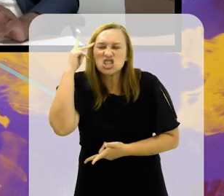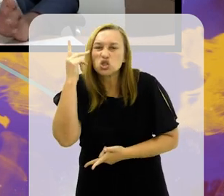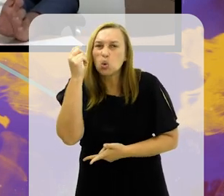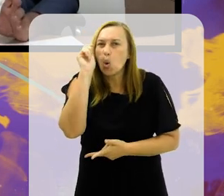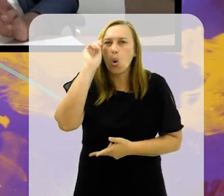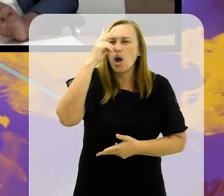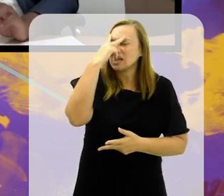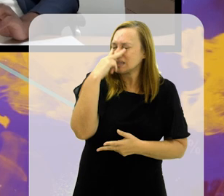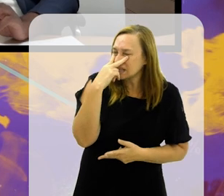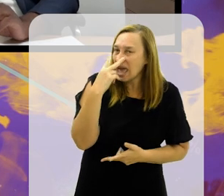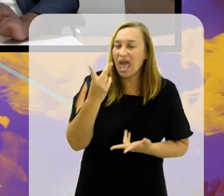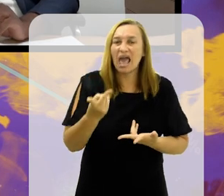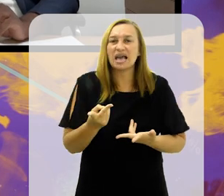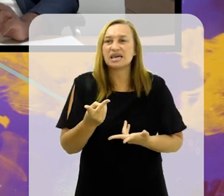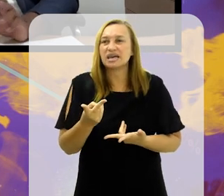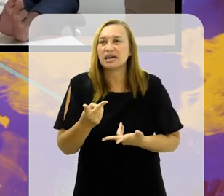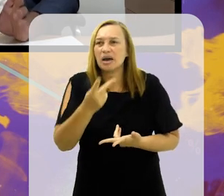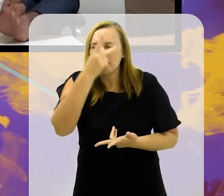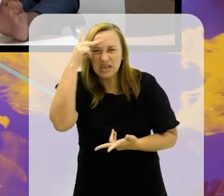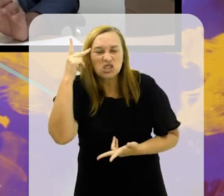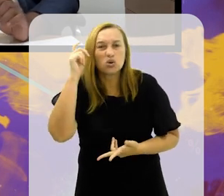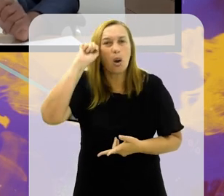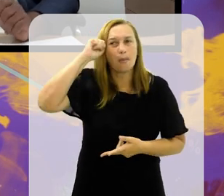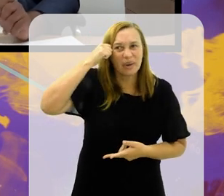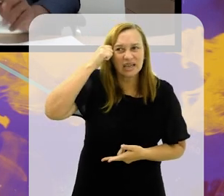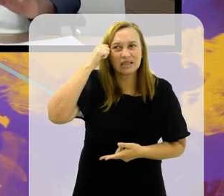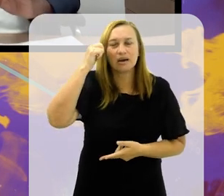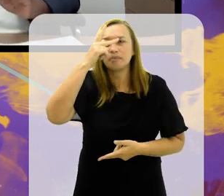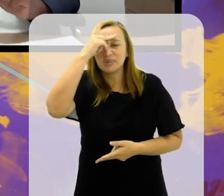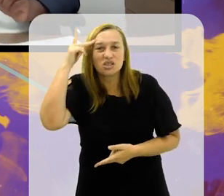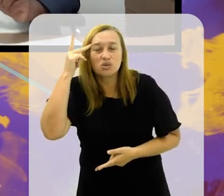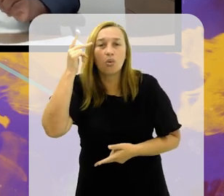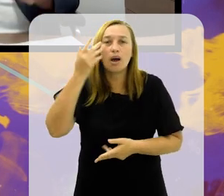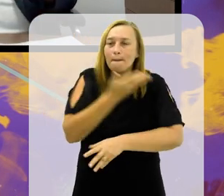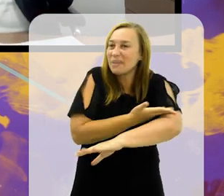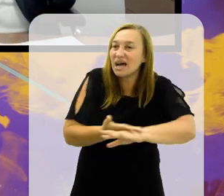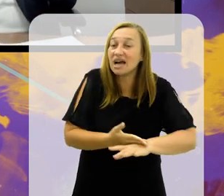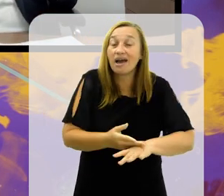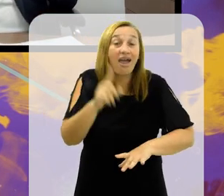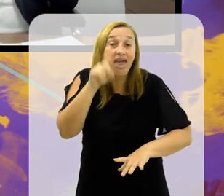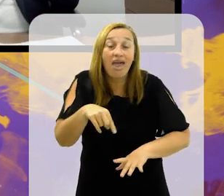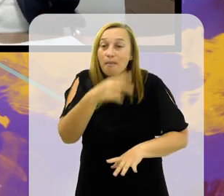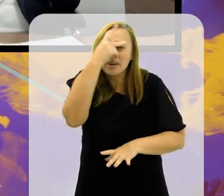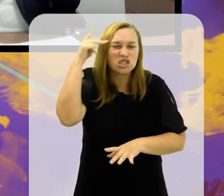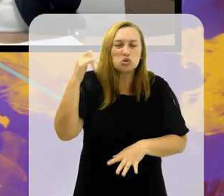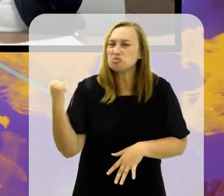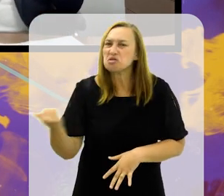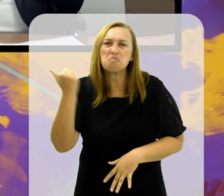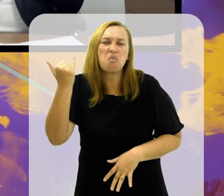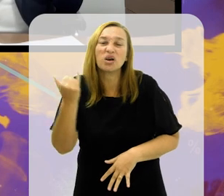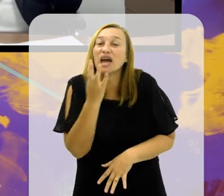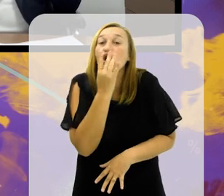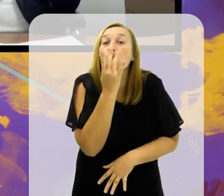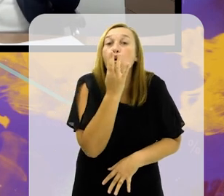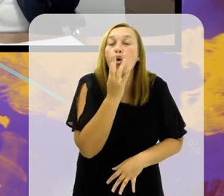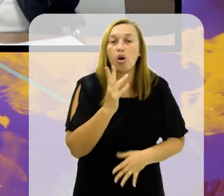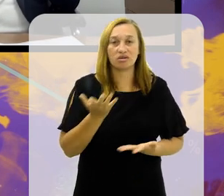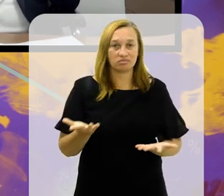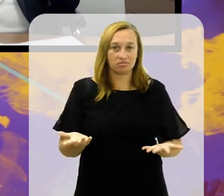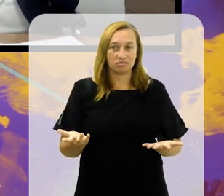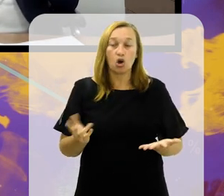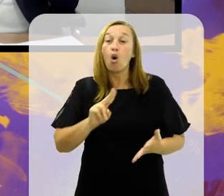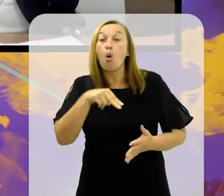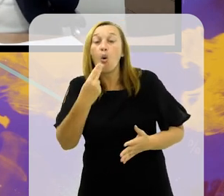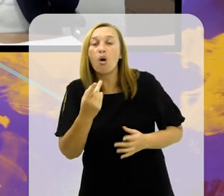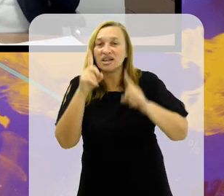cega, pessoa gay, pessoa preta, pessoa branca, é a pessoa. Não importa como, o Estado